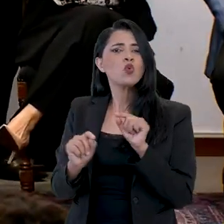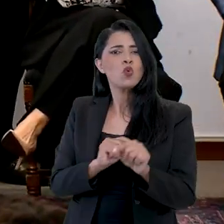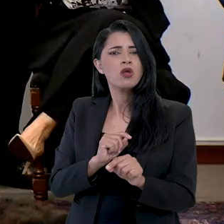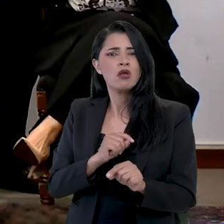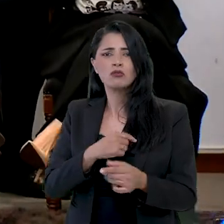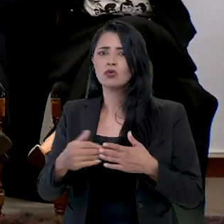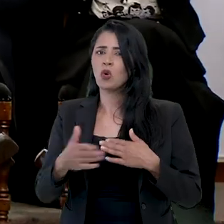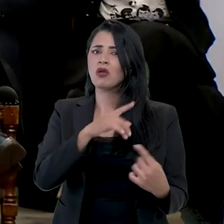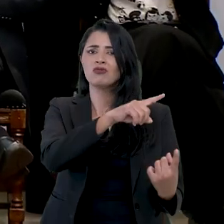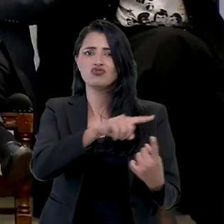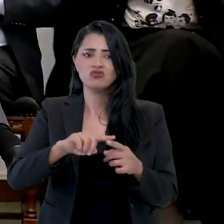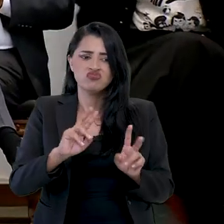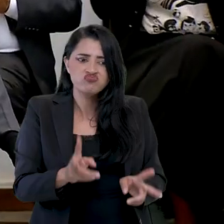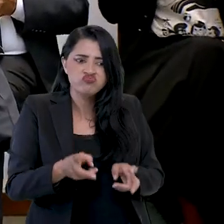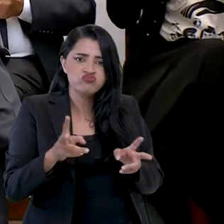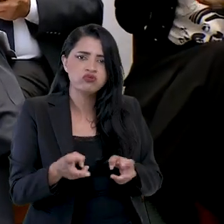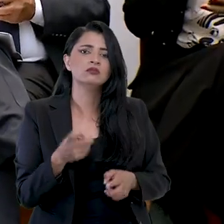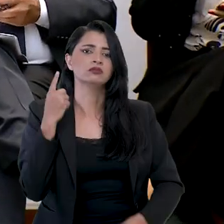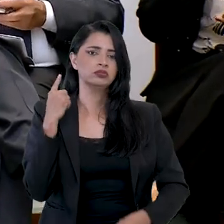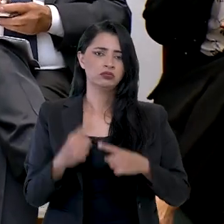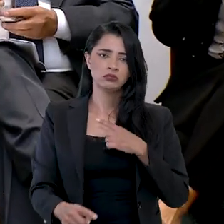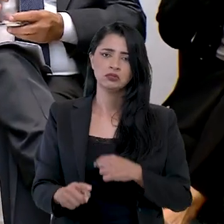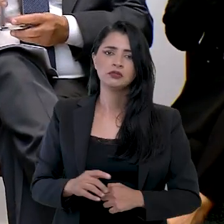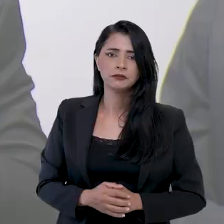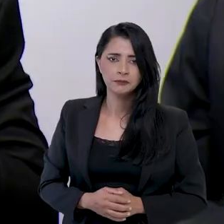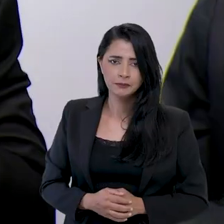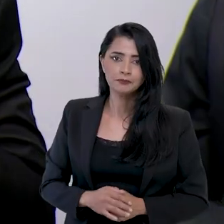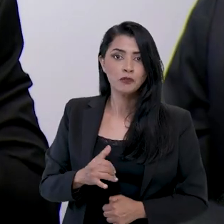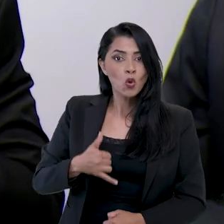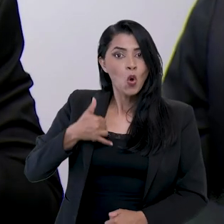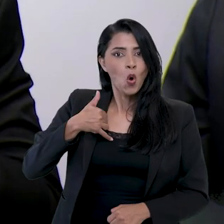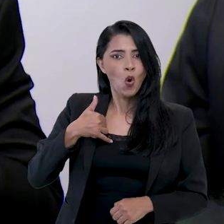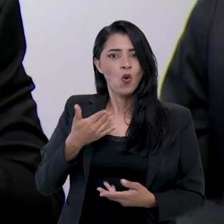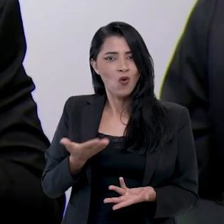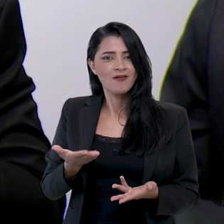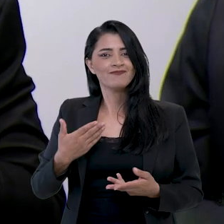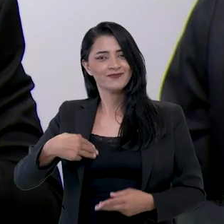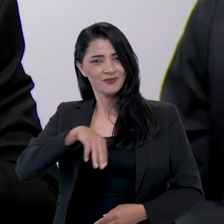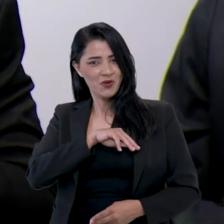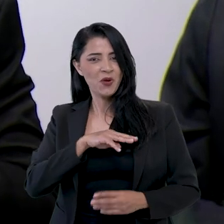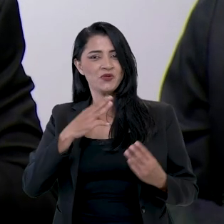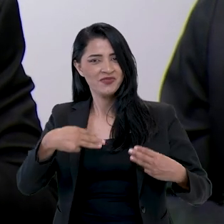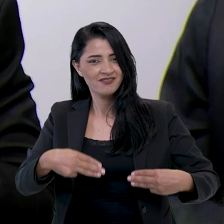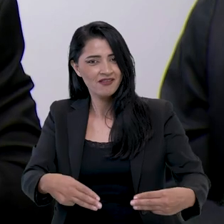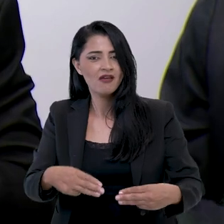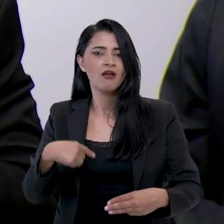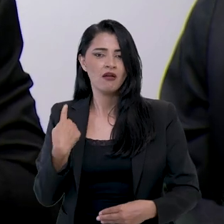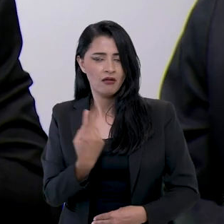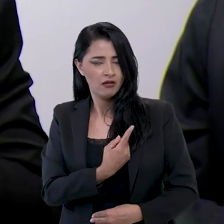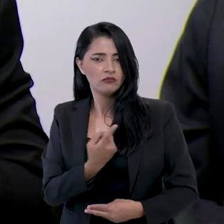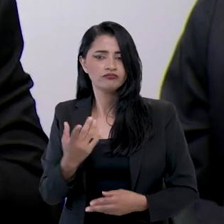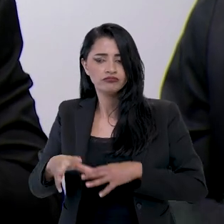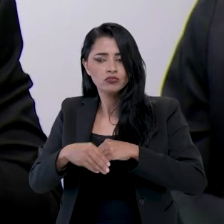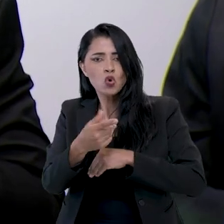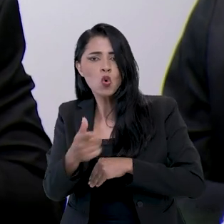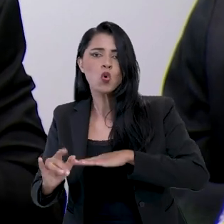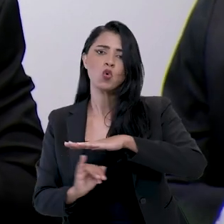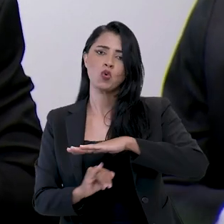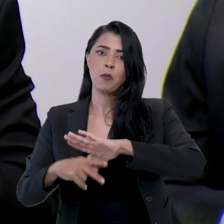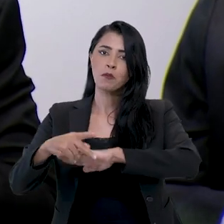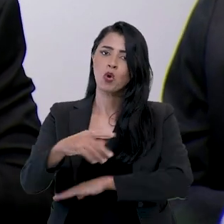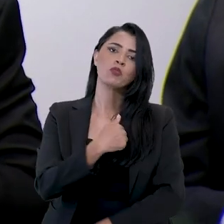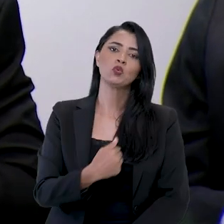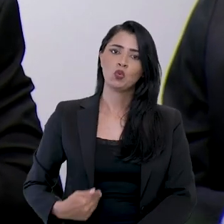e proibir qualquer tipo de exploração. É com muita honra que o Ministério do Direito Humanos da Cidadania se soma